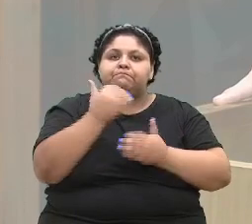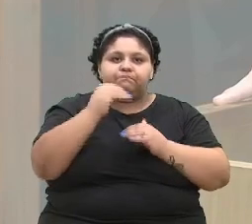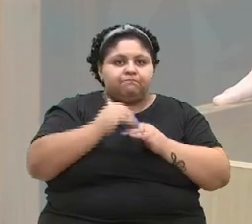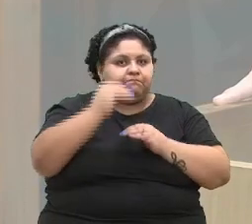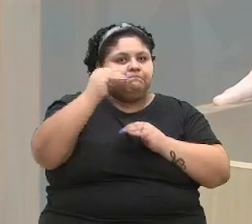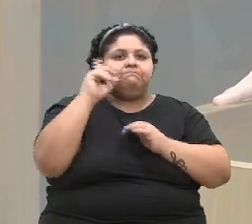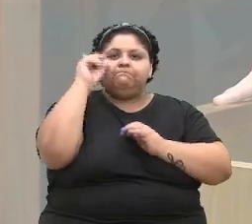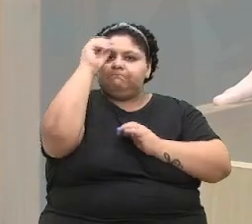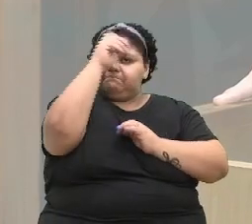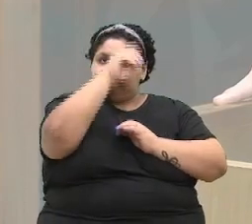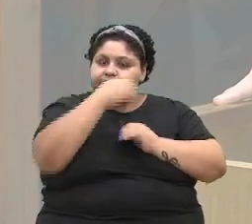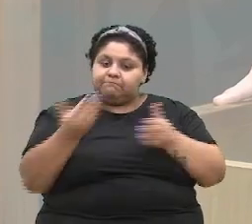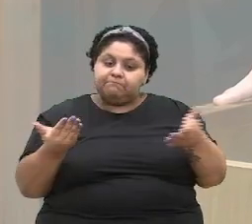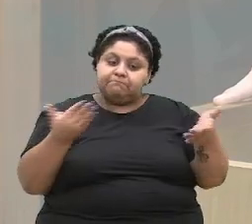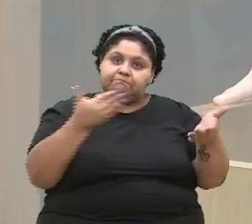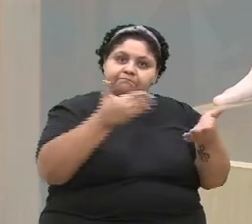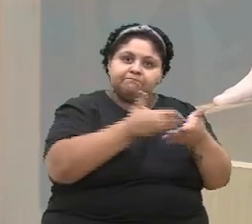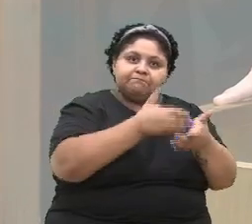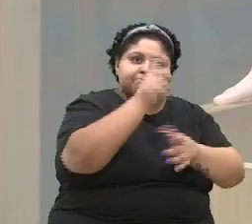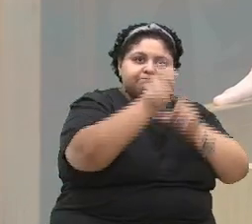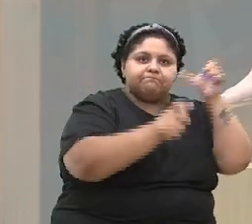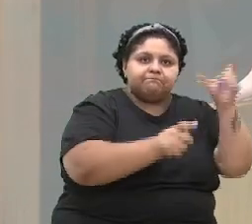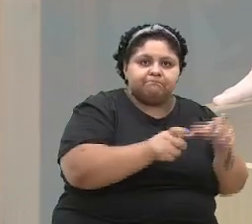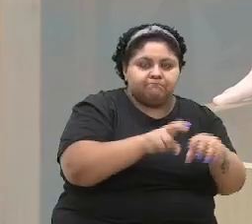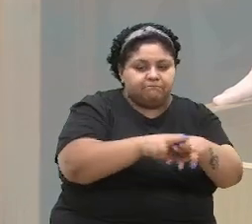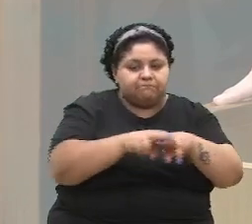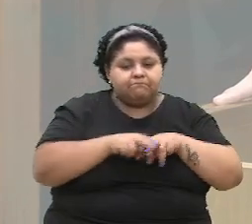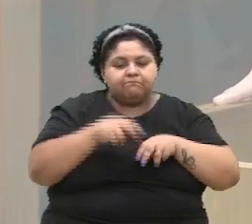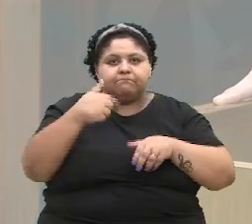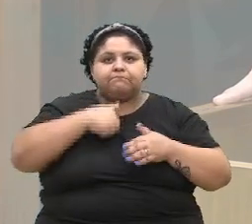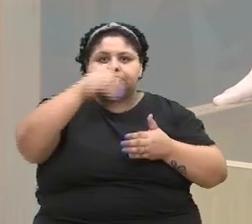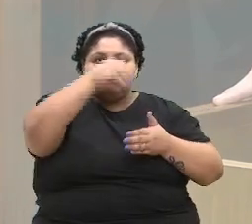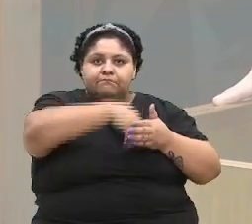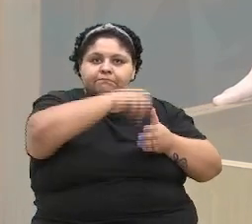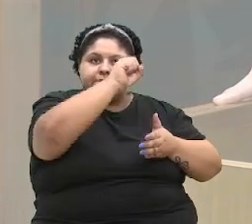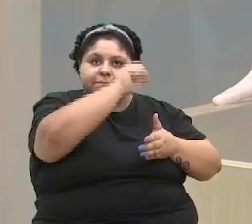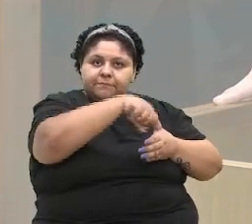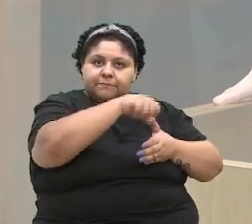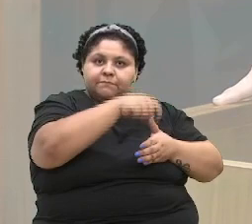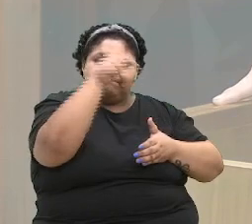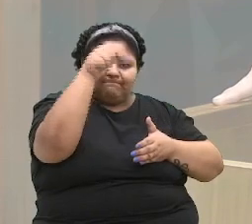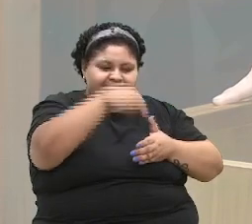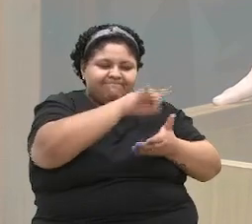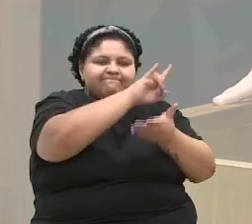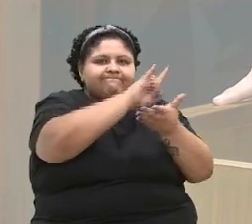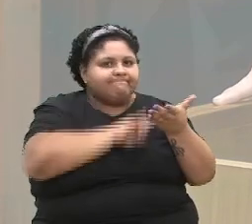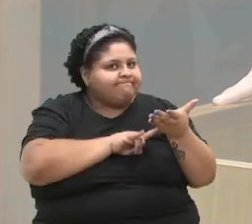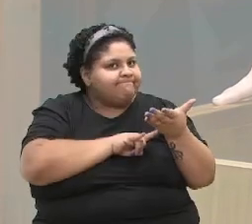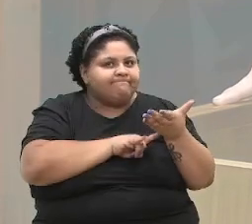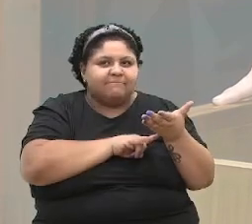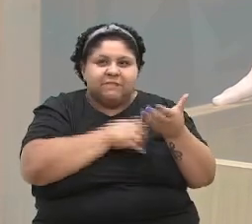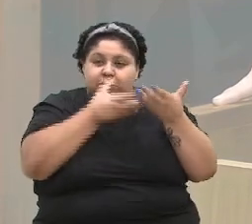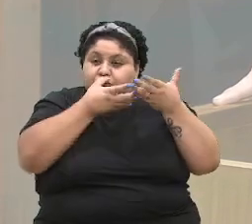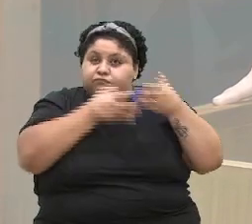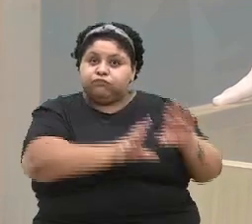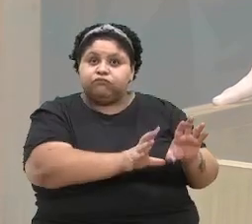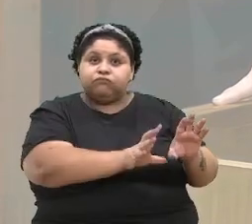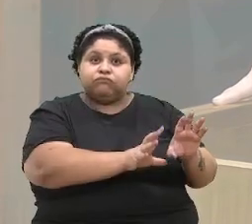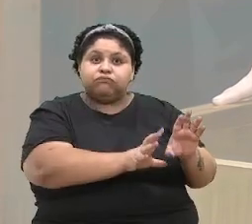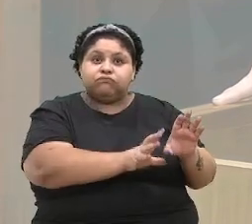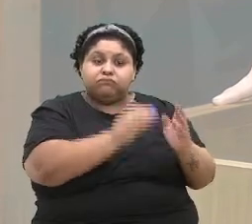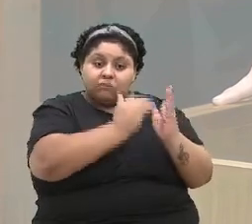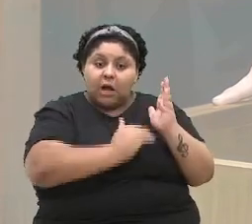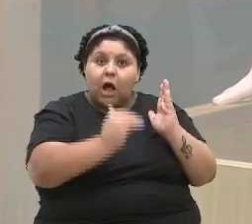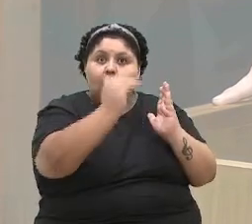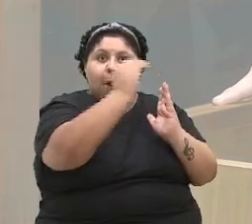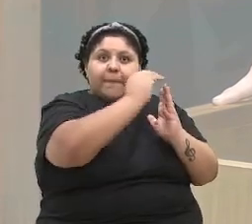dificuldade de chegar à mesa. Por isso, meu voto é sim para esta moção de repúdio ao aumento